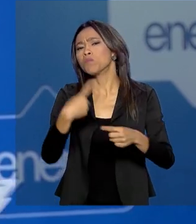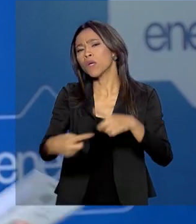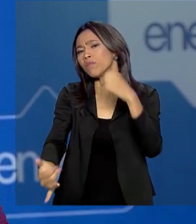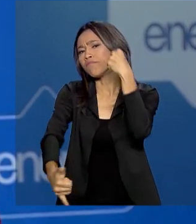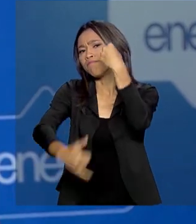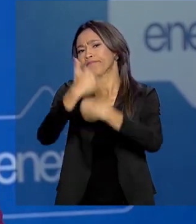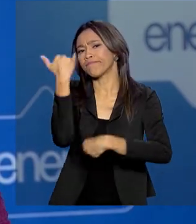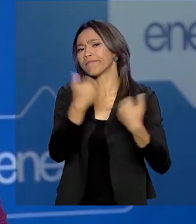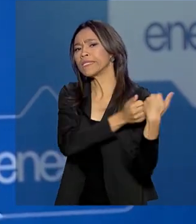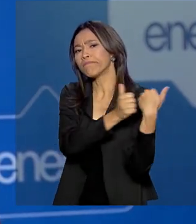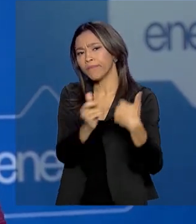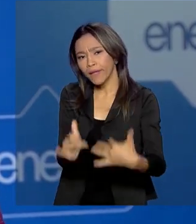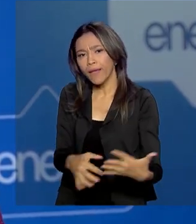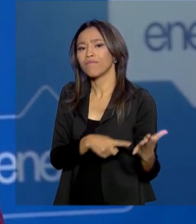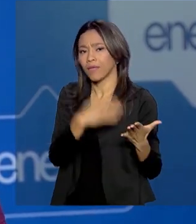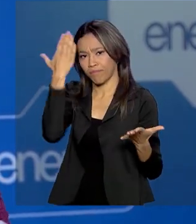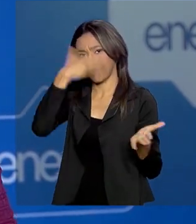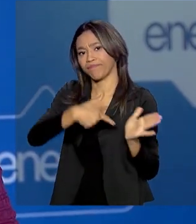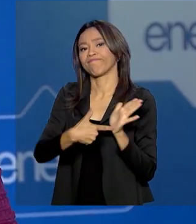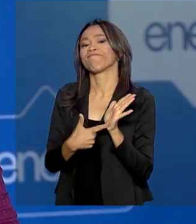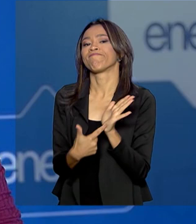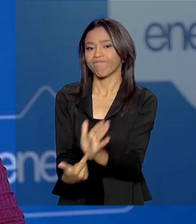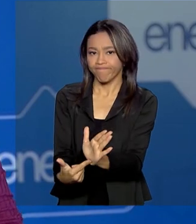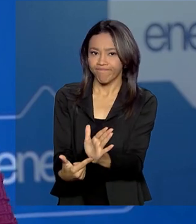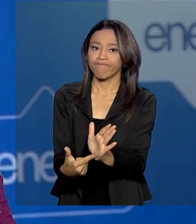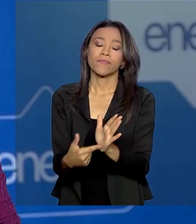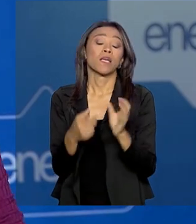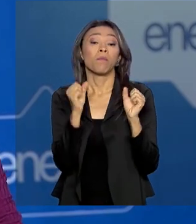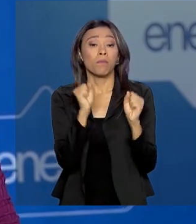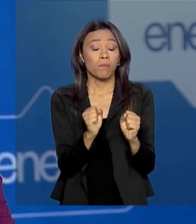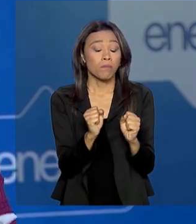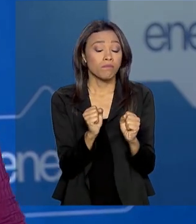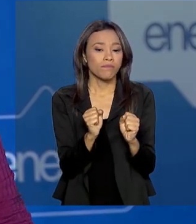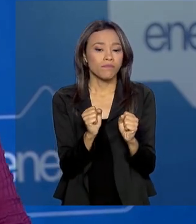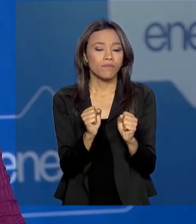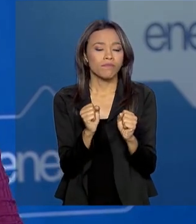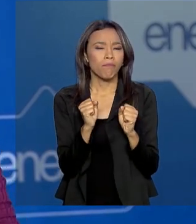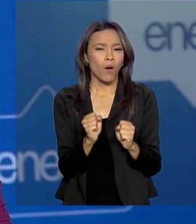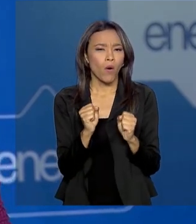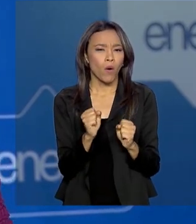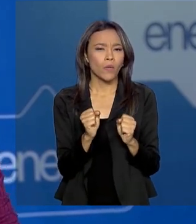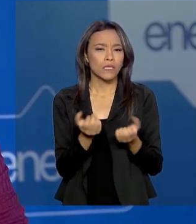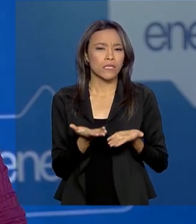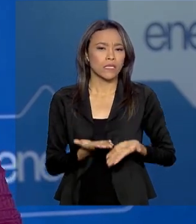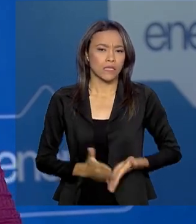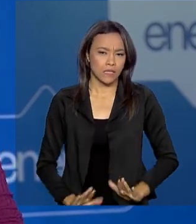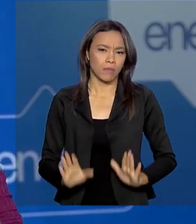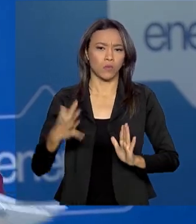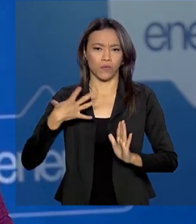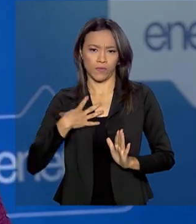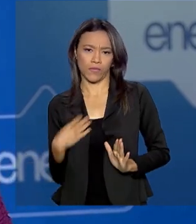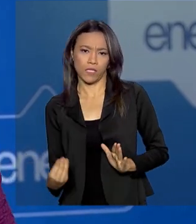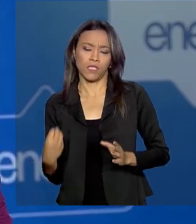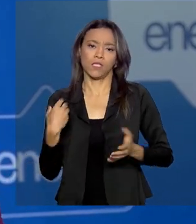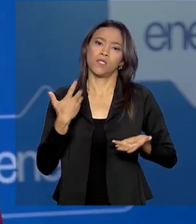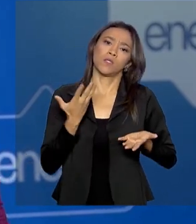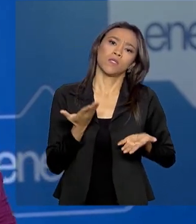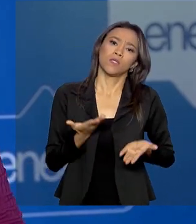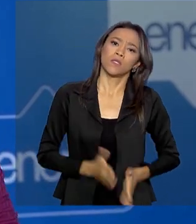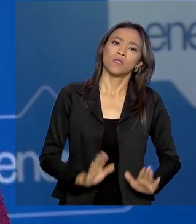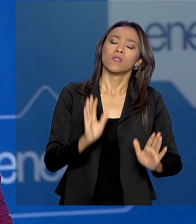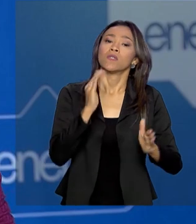do estudante nesse ano. Serve, por exemplo, certidão de nascimento de filho, certidão de casamento,